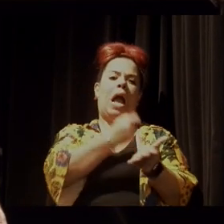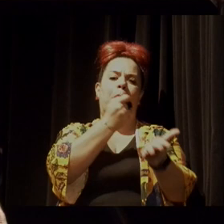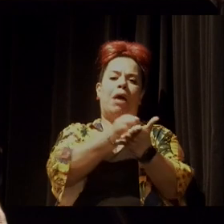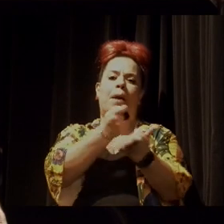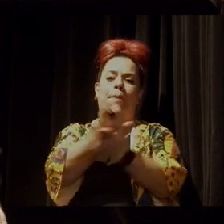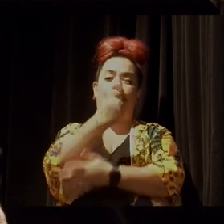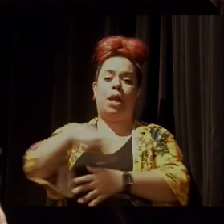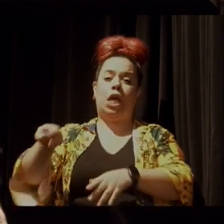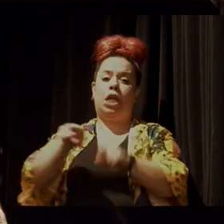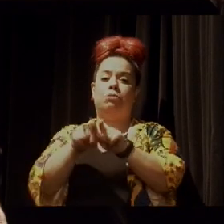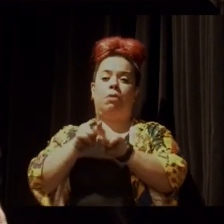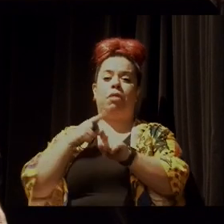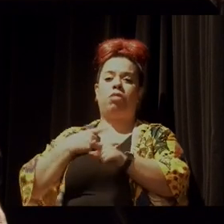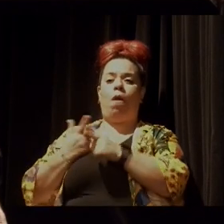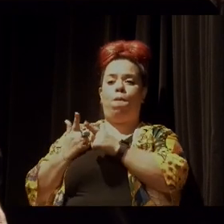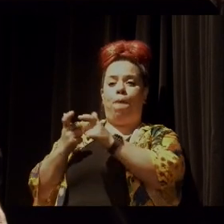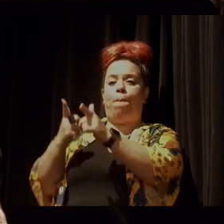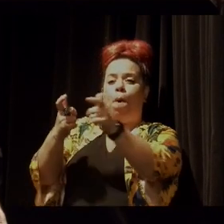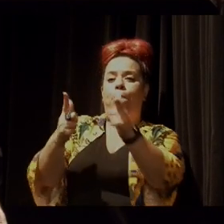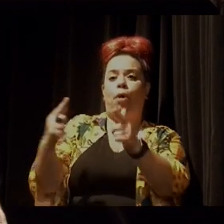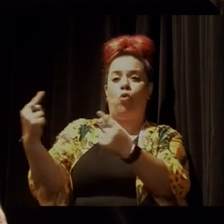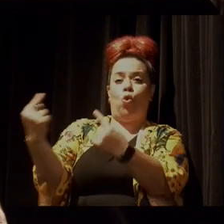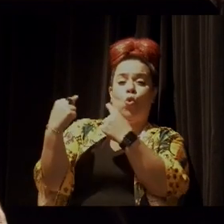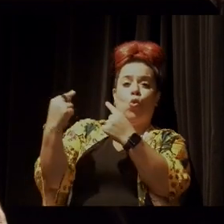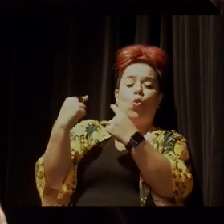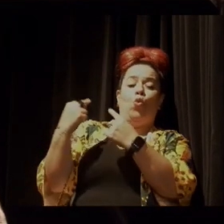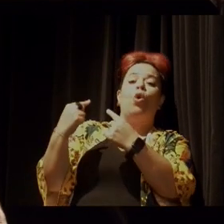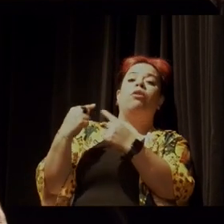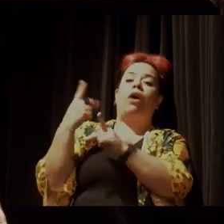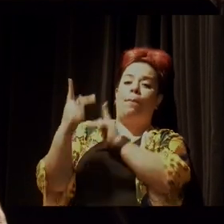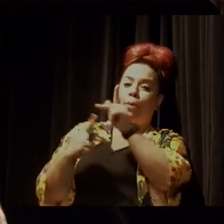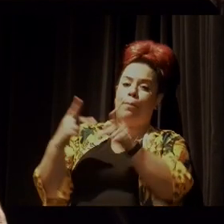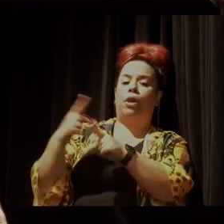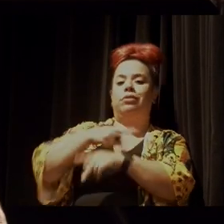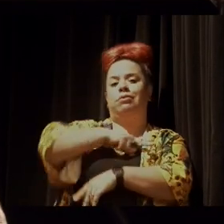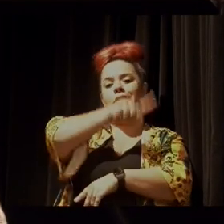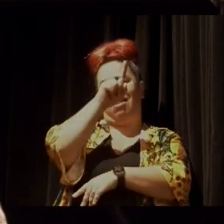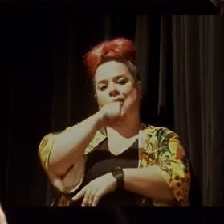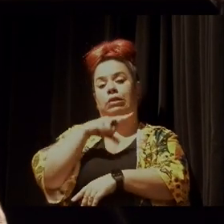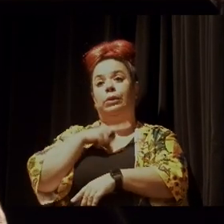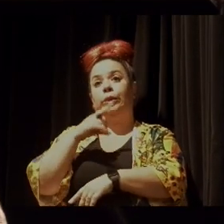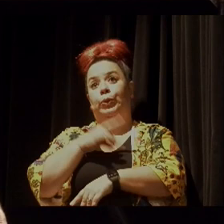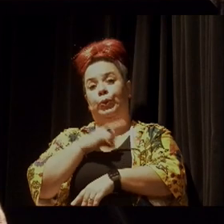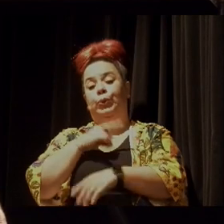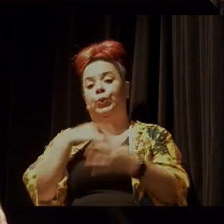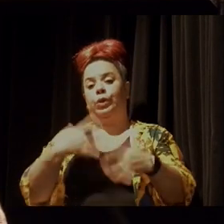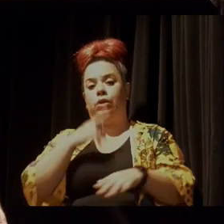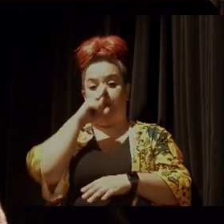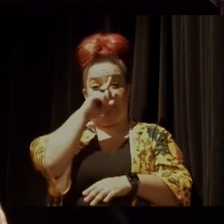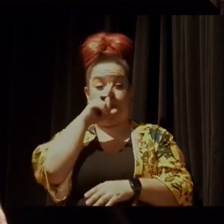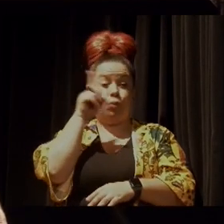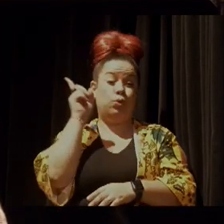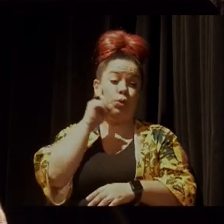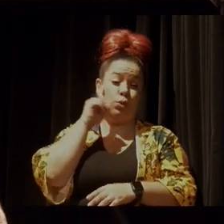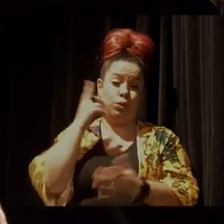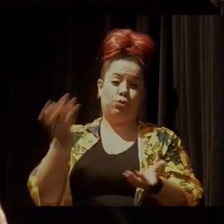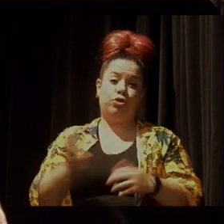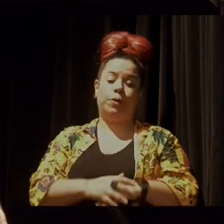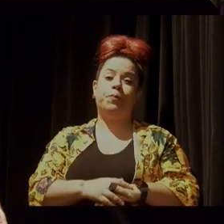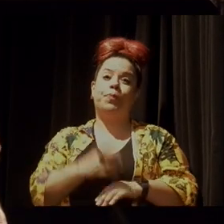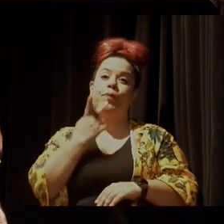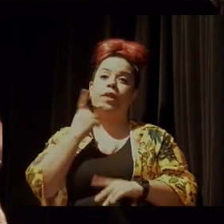violentam, que degradam, que ameaçam a Amazônia. Então, quando a gente fala em